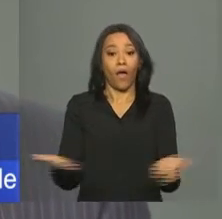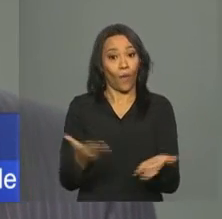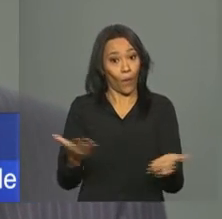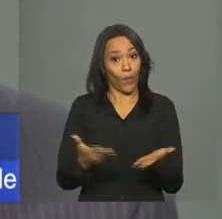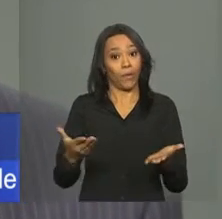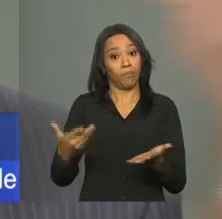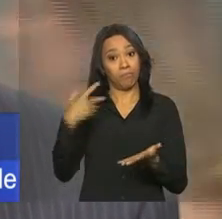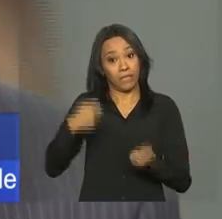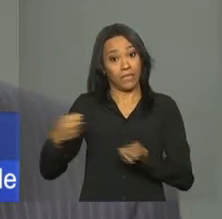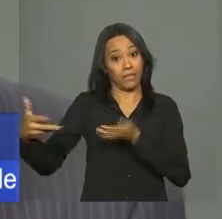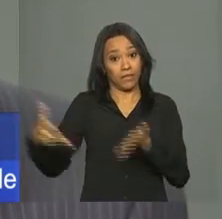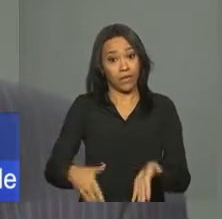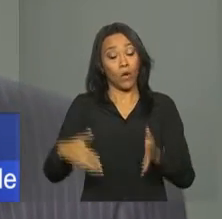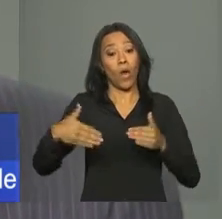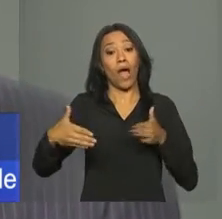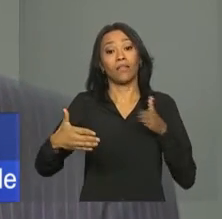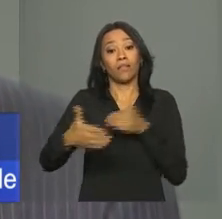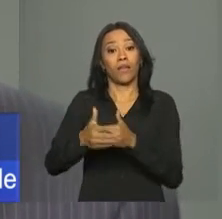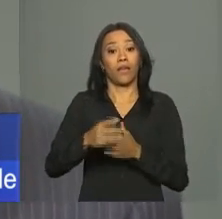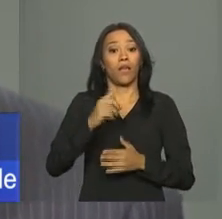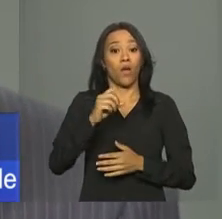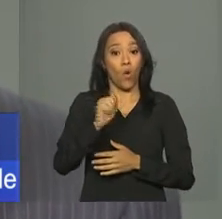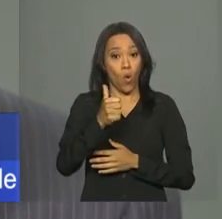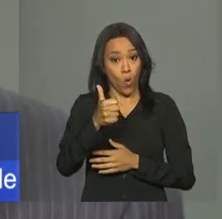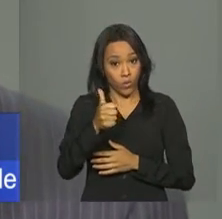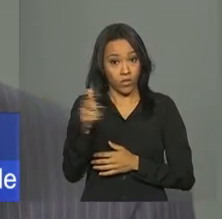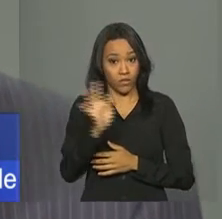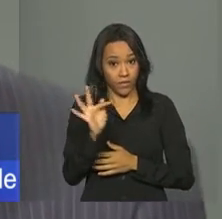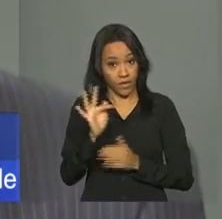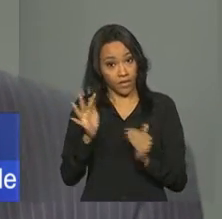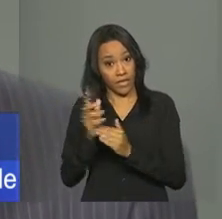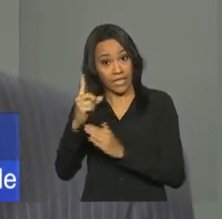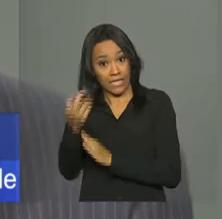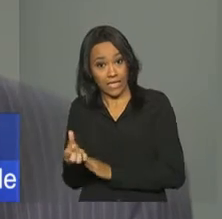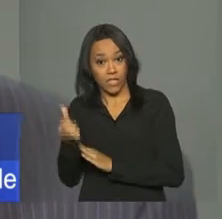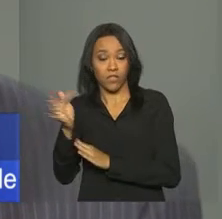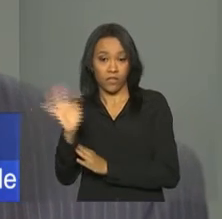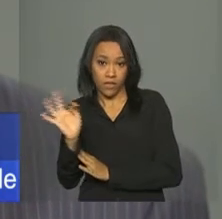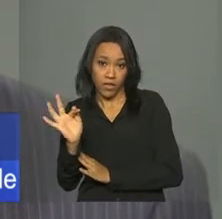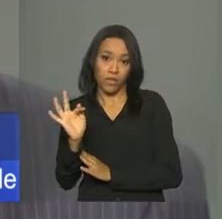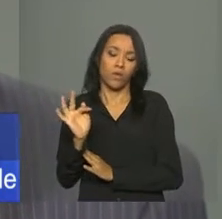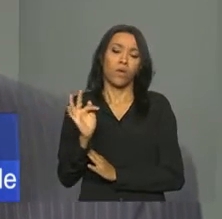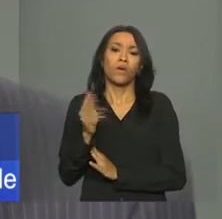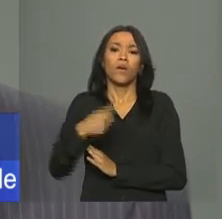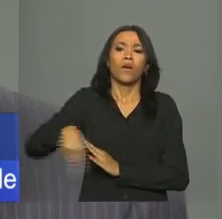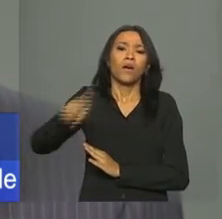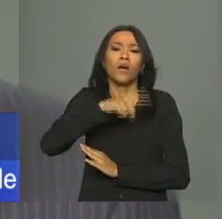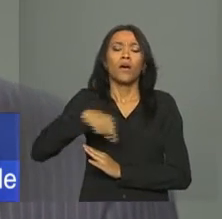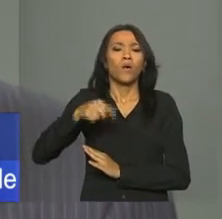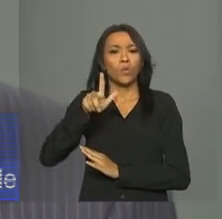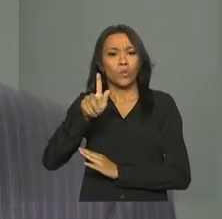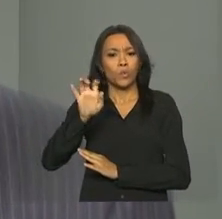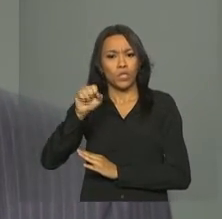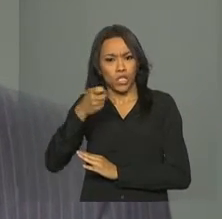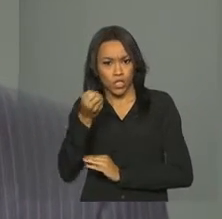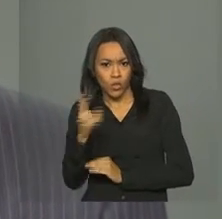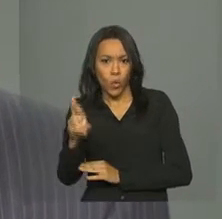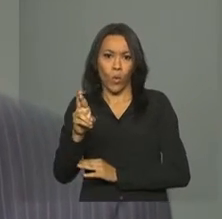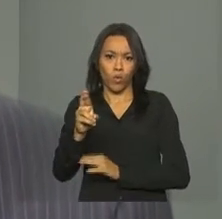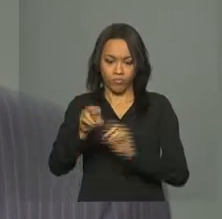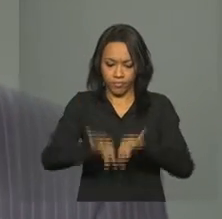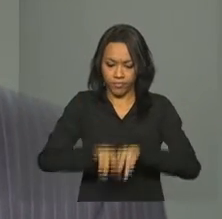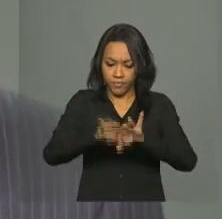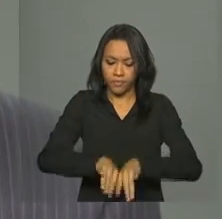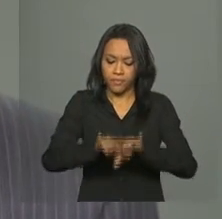prazo é do dia 11 de fevereiro até o dia 16 de fevereiro. Ao se apresentarem, os gestores municipais registram no sistema que os